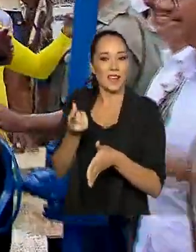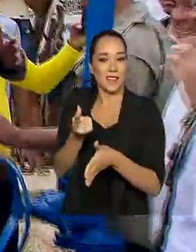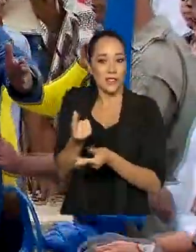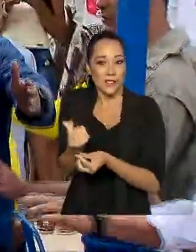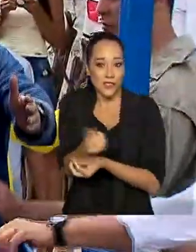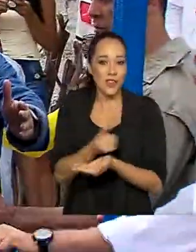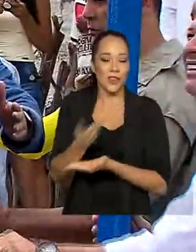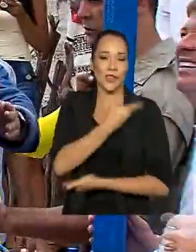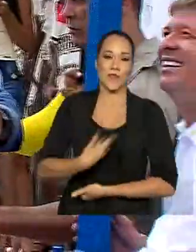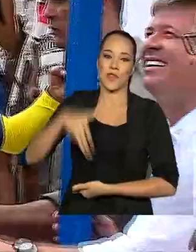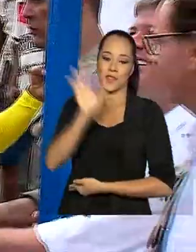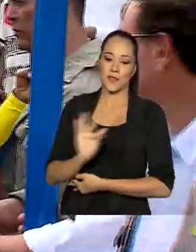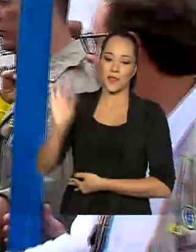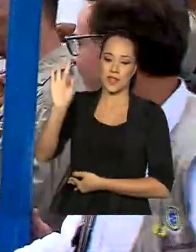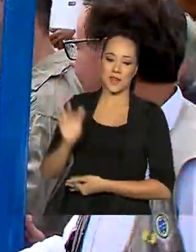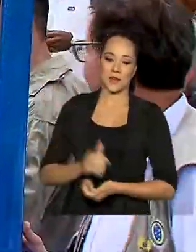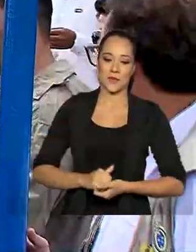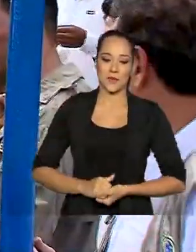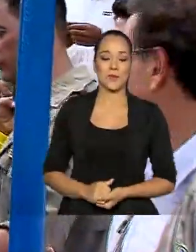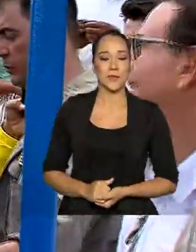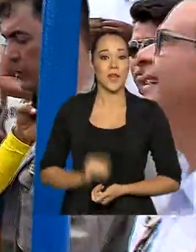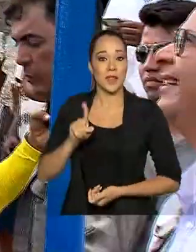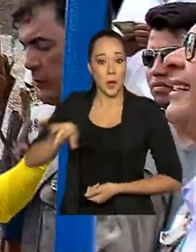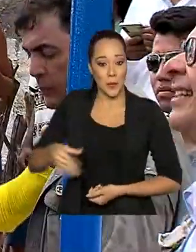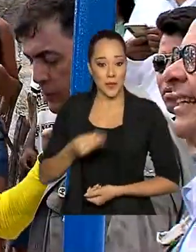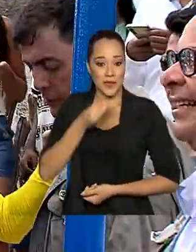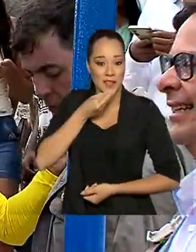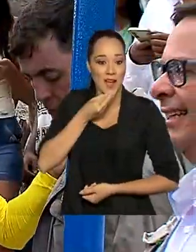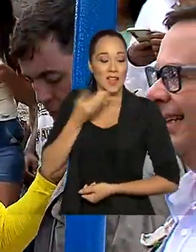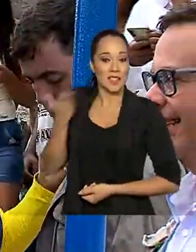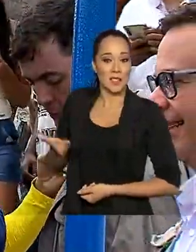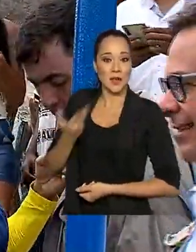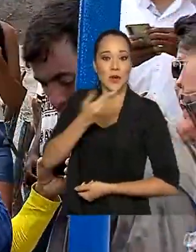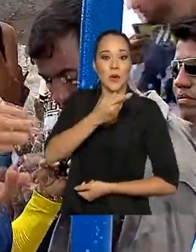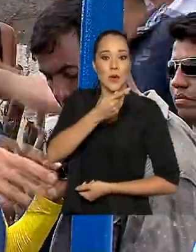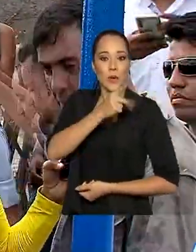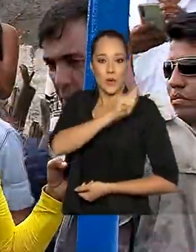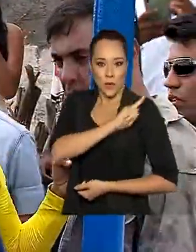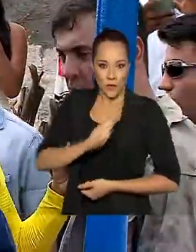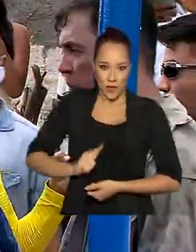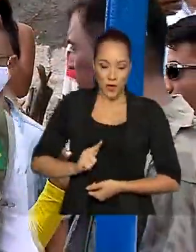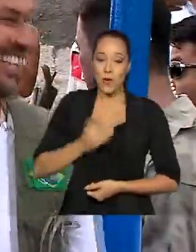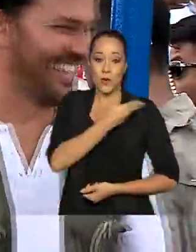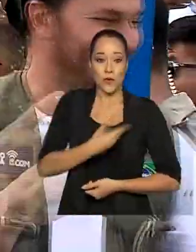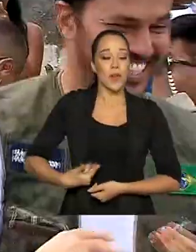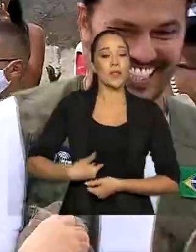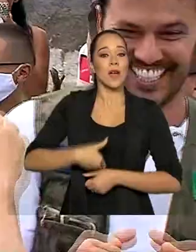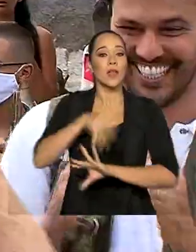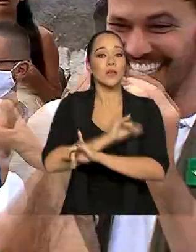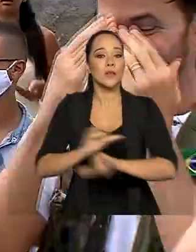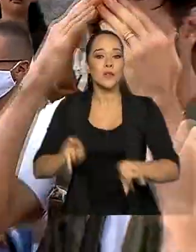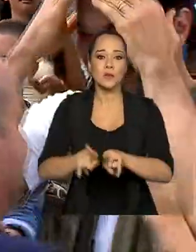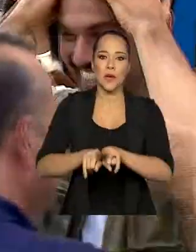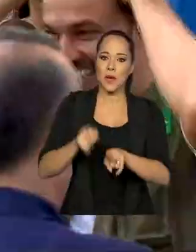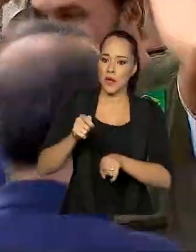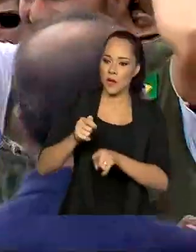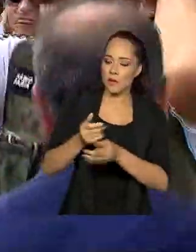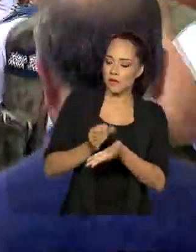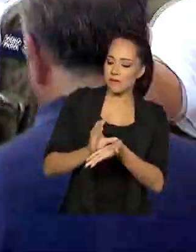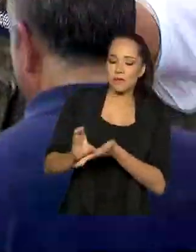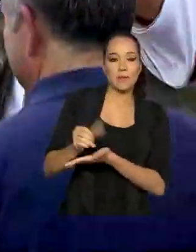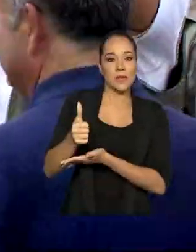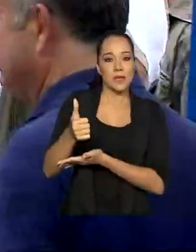governo federal. Na oportunidade, o governo anunciou também a liberação de quase 15 milhões de reais